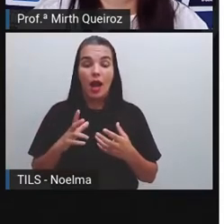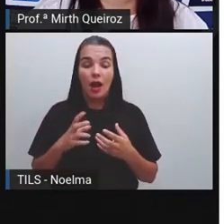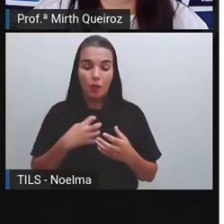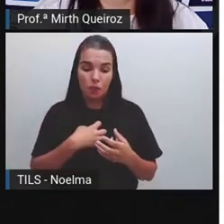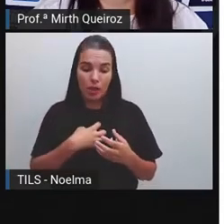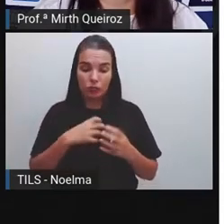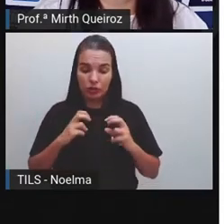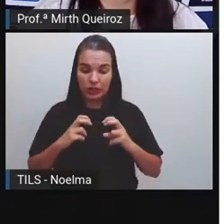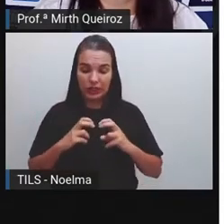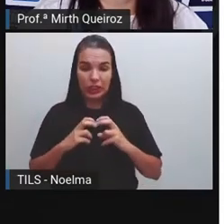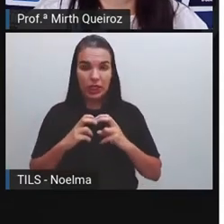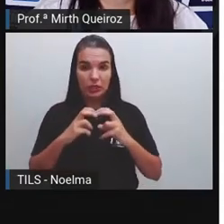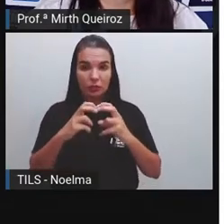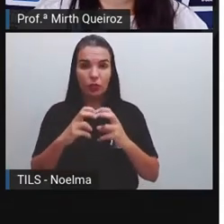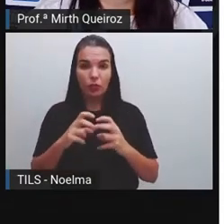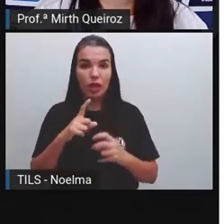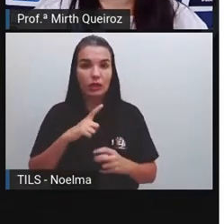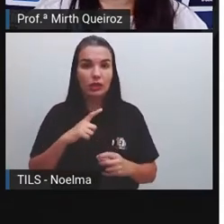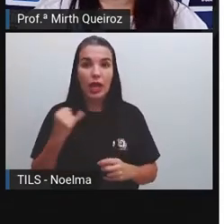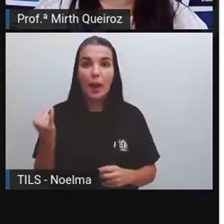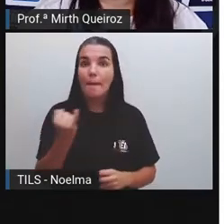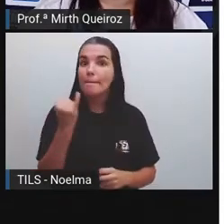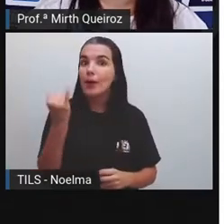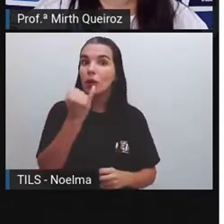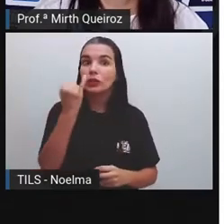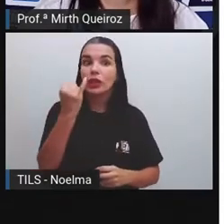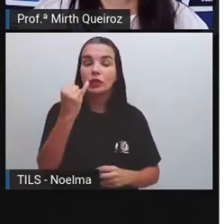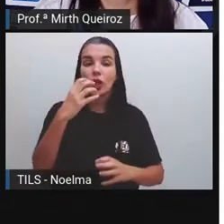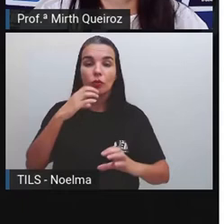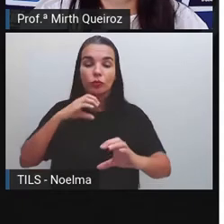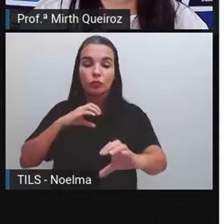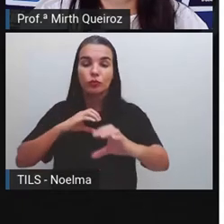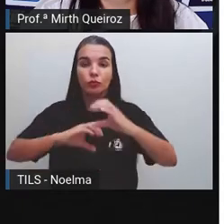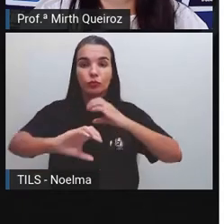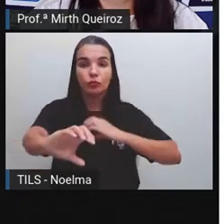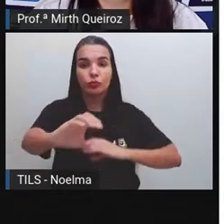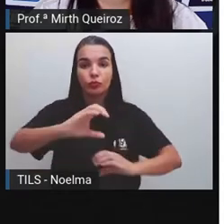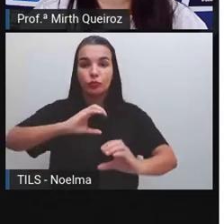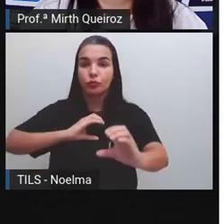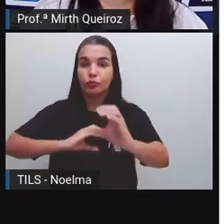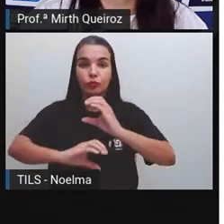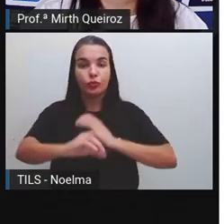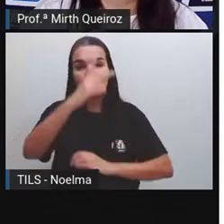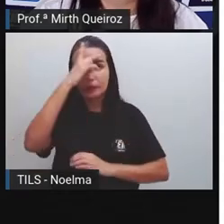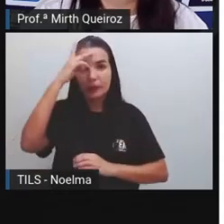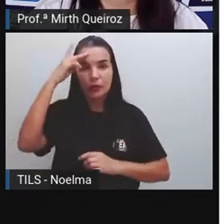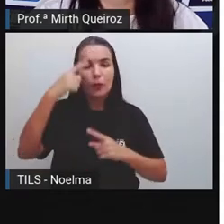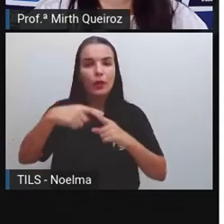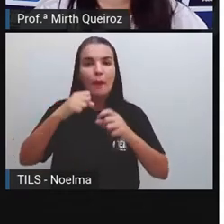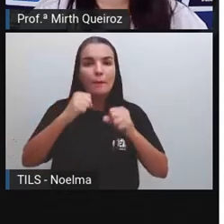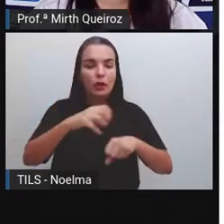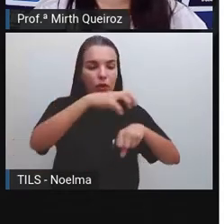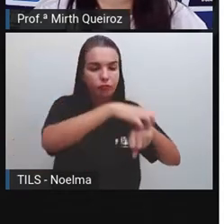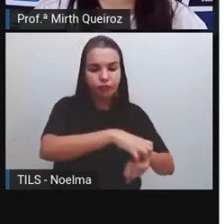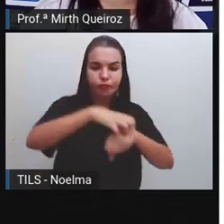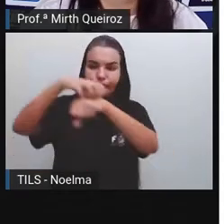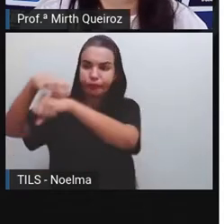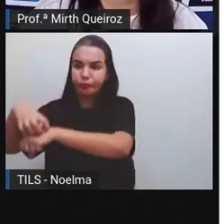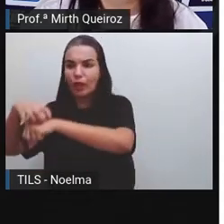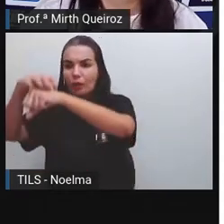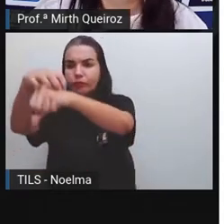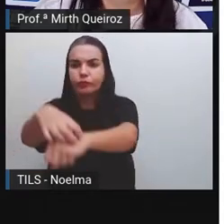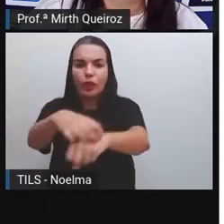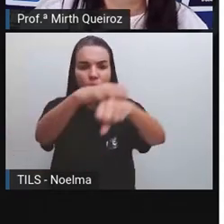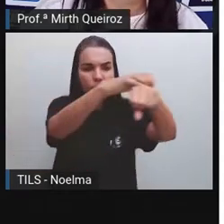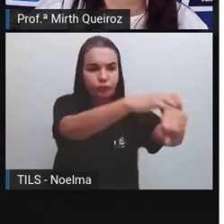extremamente importantes para a circulação das pessoas. Com ele, podemos ir de um lugar para o outro e levar objetos, animais